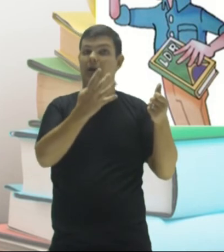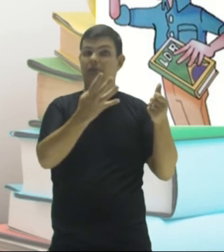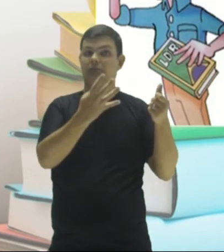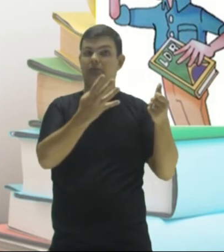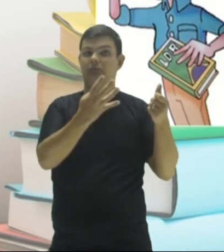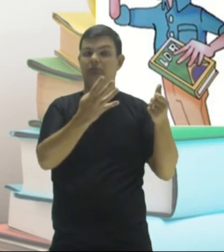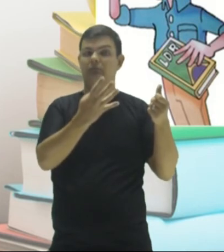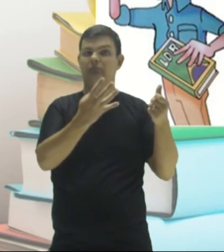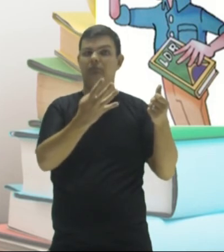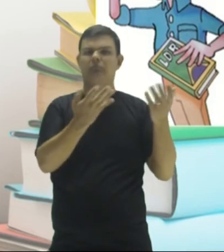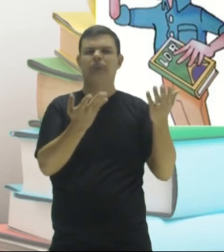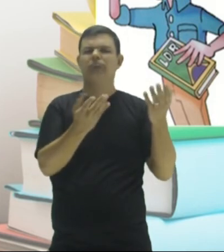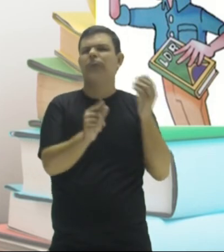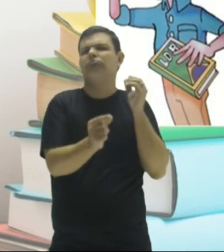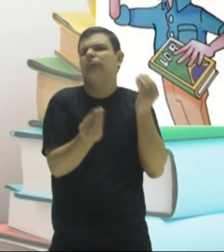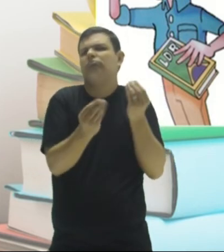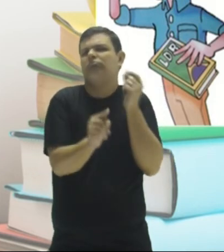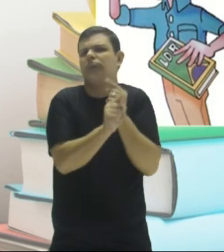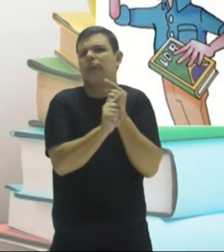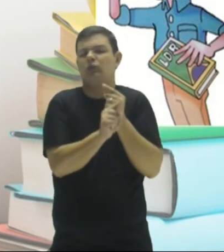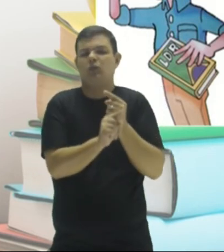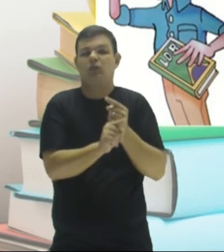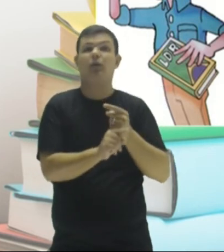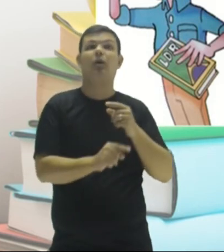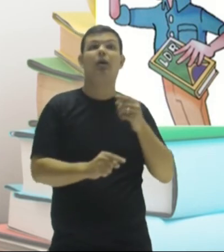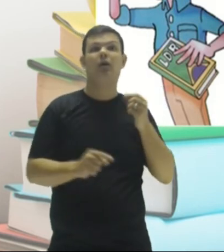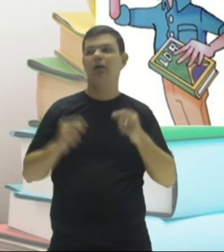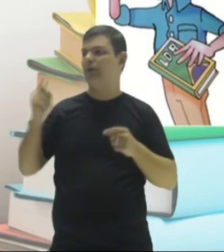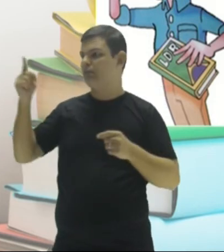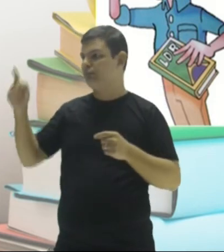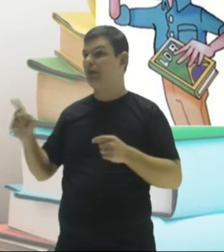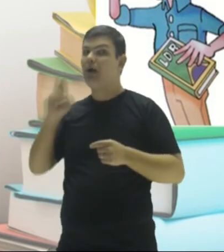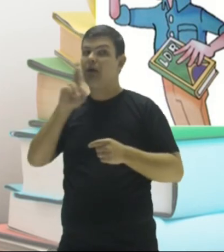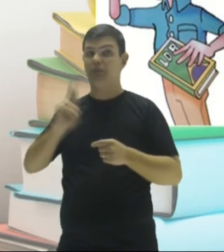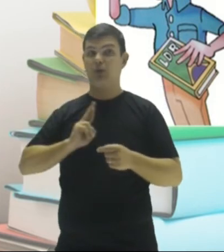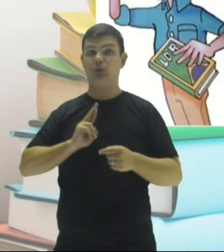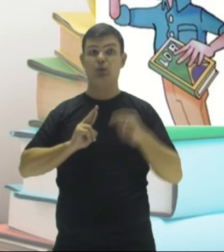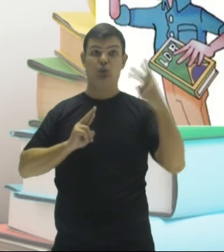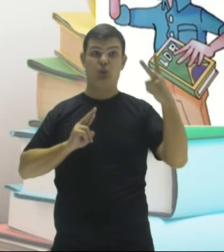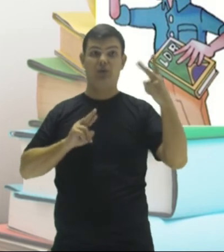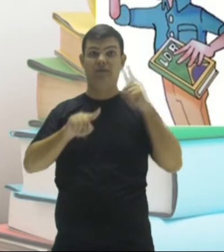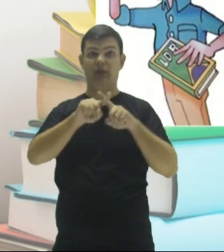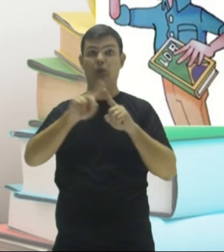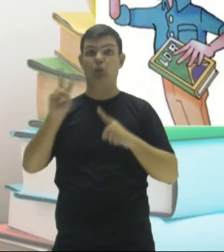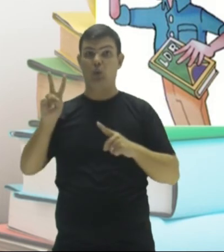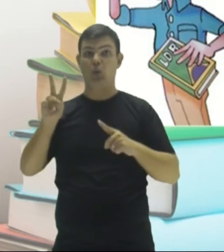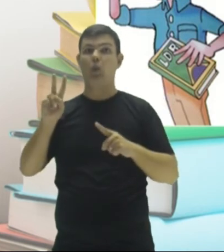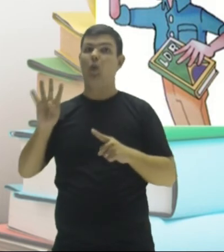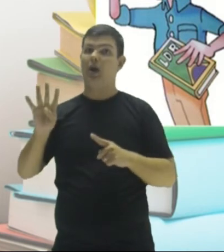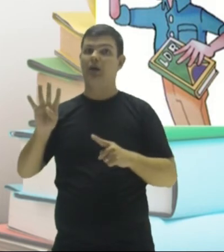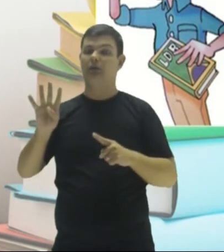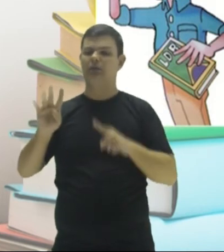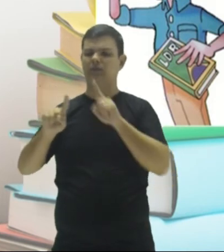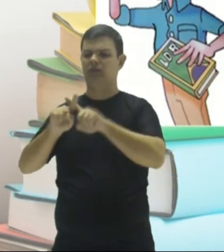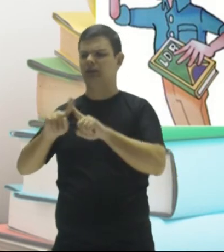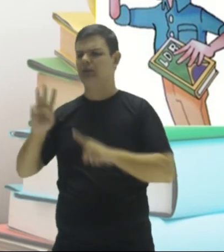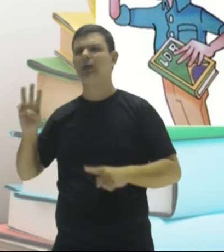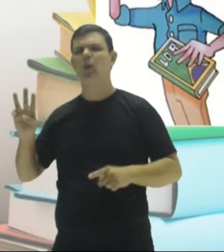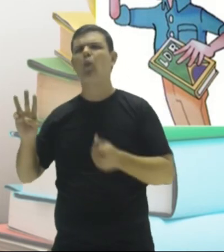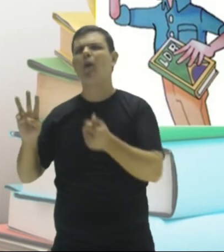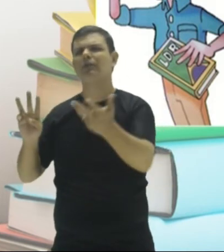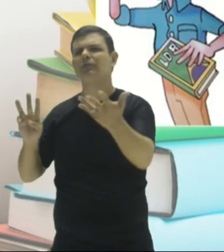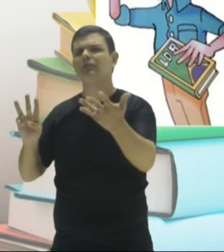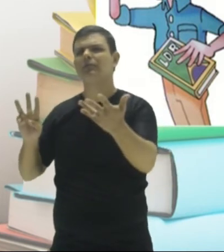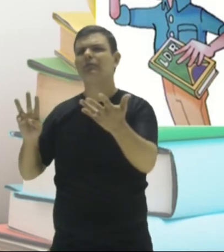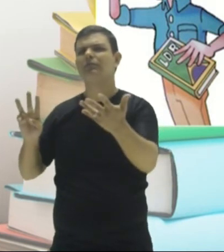quatro. Tá? Então, duas vezes duas é quatro. Vezes três, quanto é que dá?